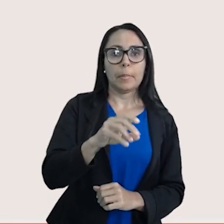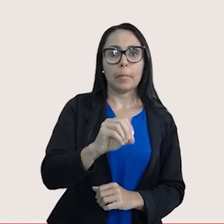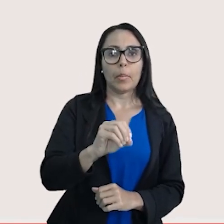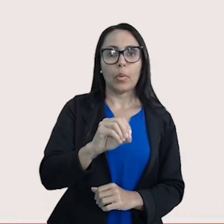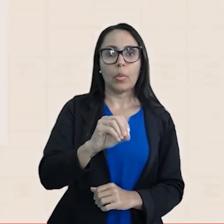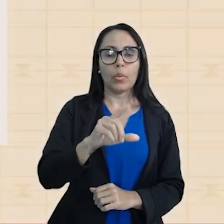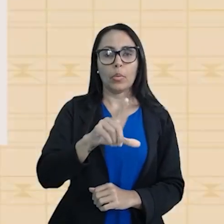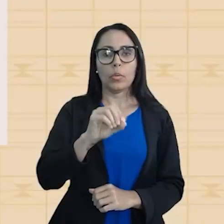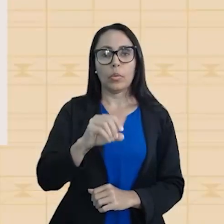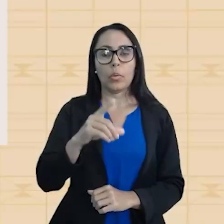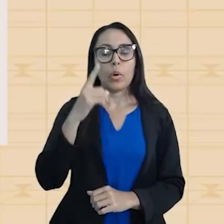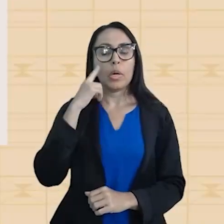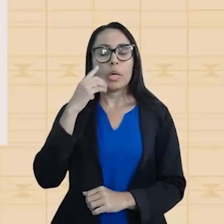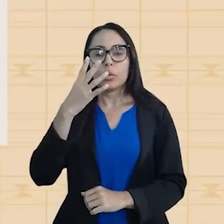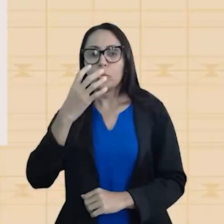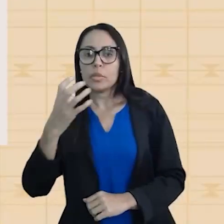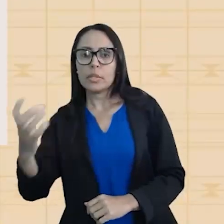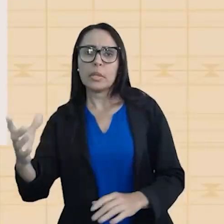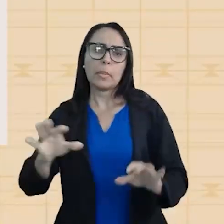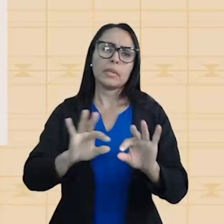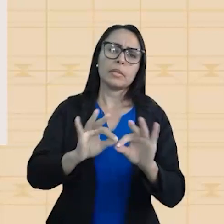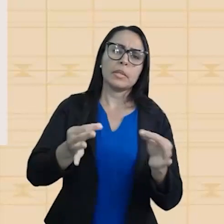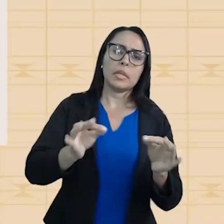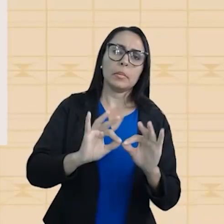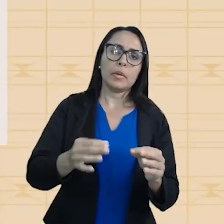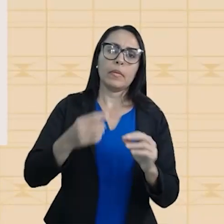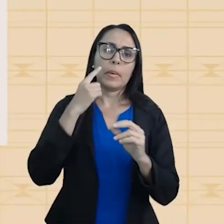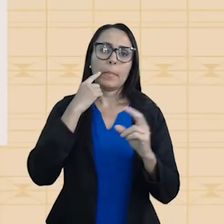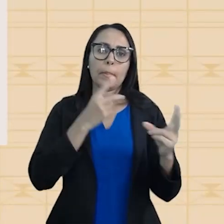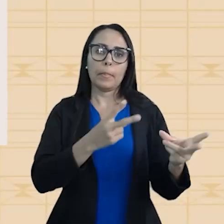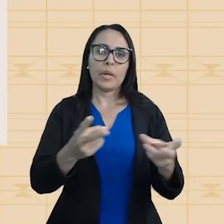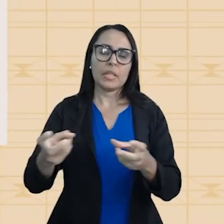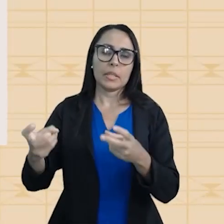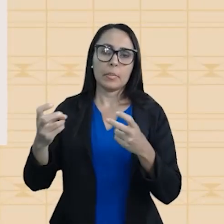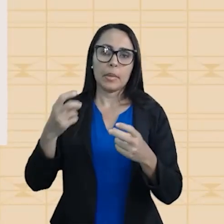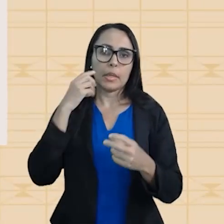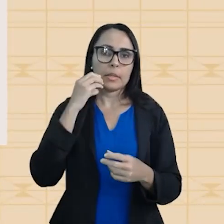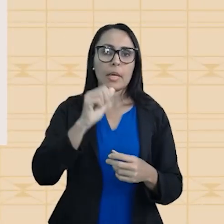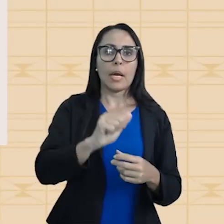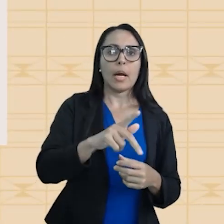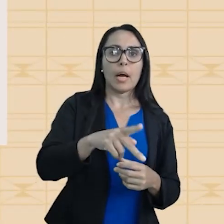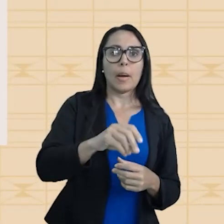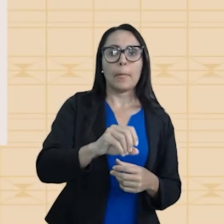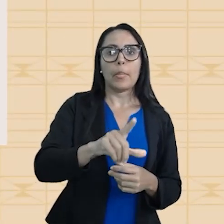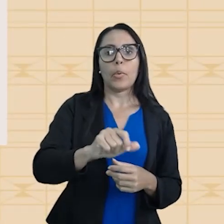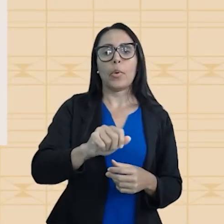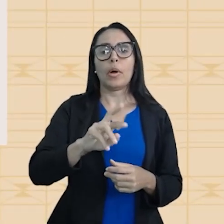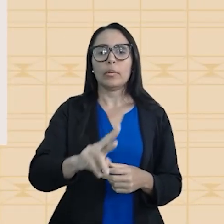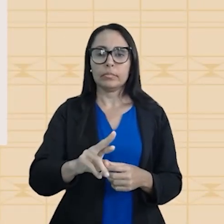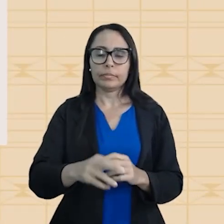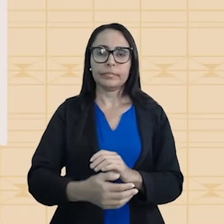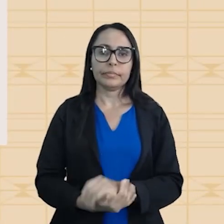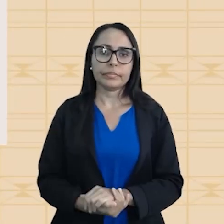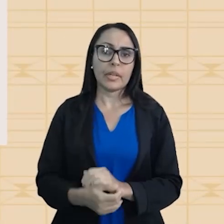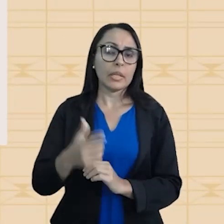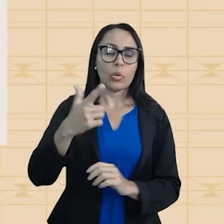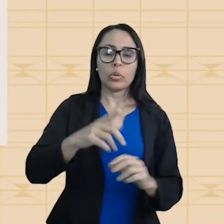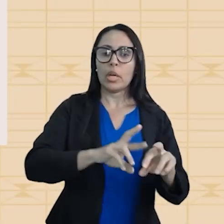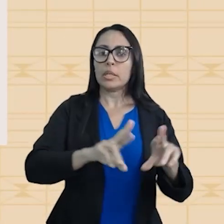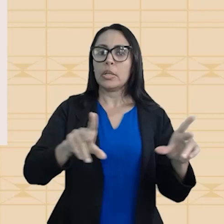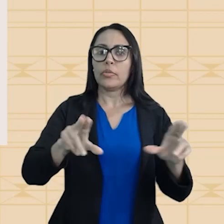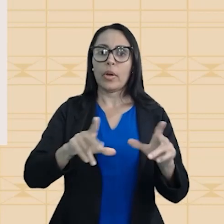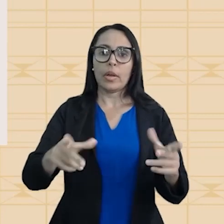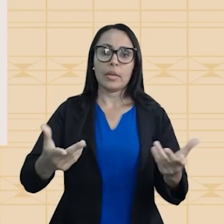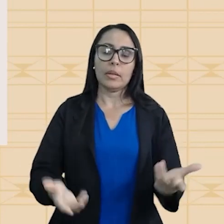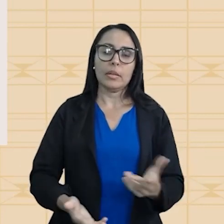dipolo induzido é a mais simples, porque basta você identificar se a molécula é apolar. Ou seja, não tem diferença de